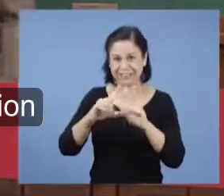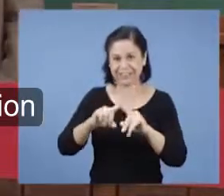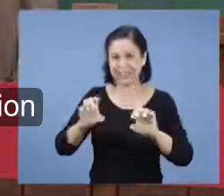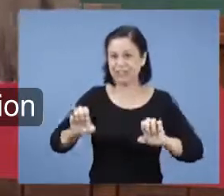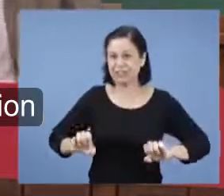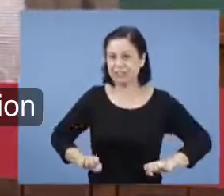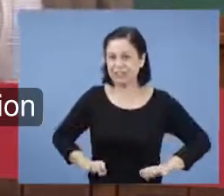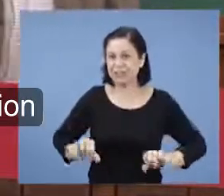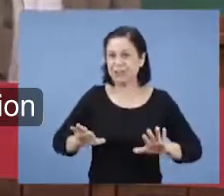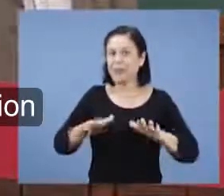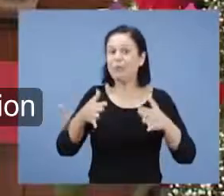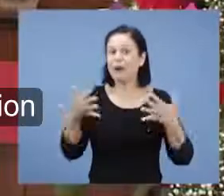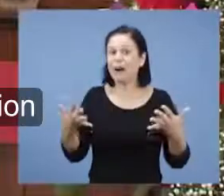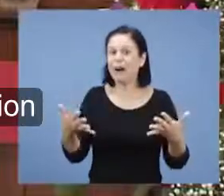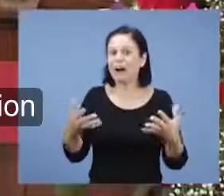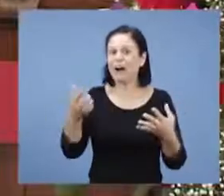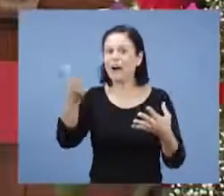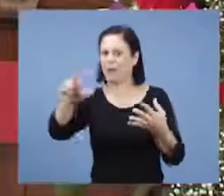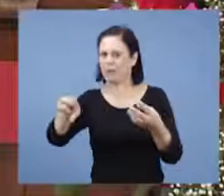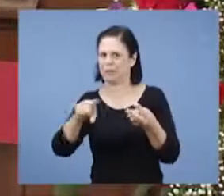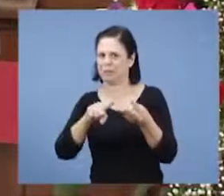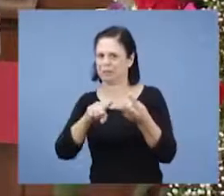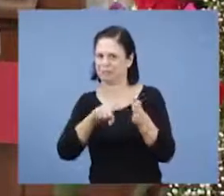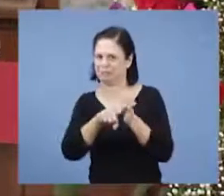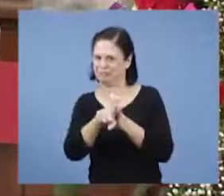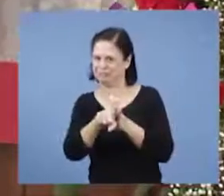palavra, vai ser a próxima pergunta.